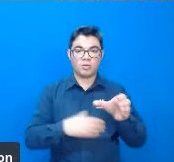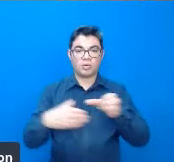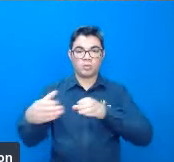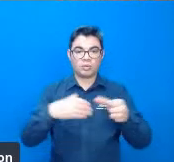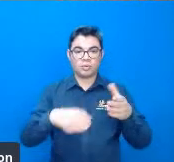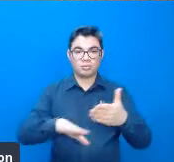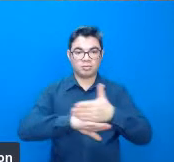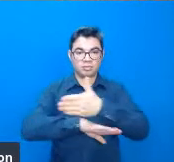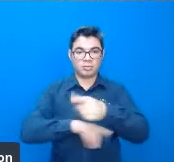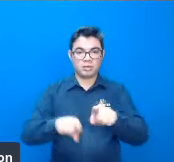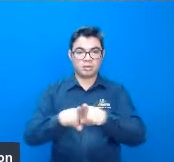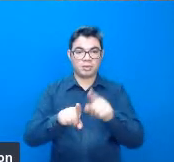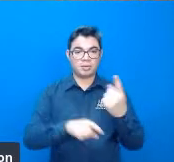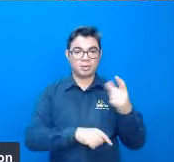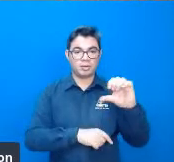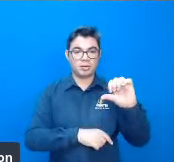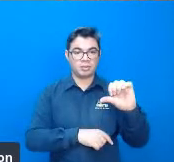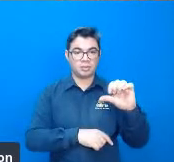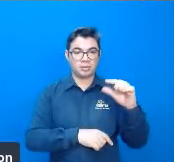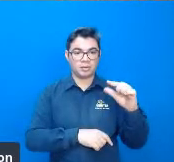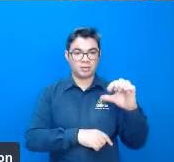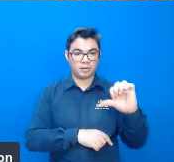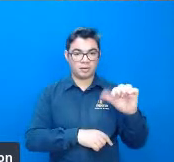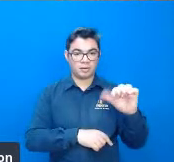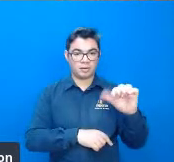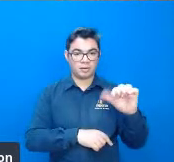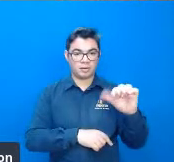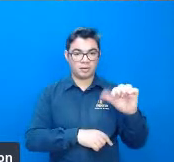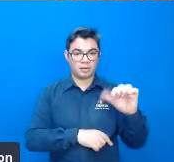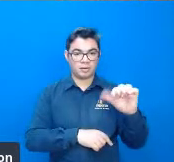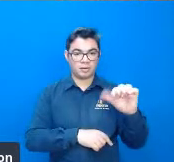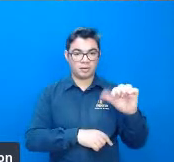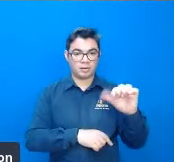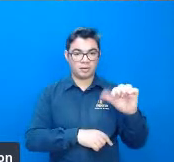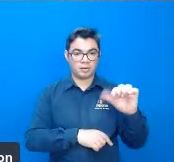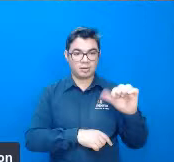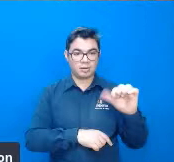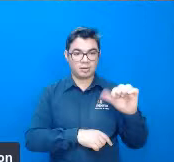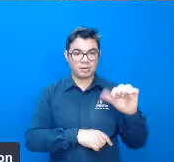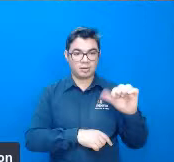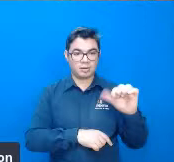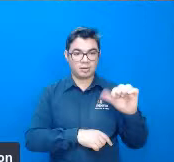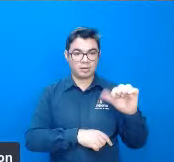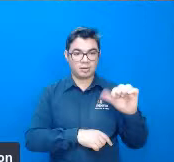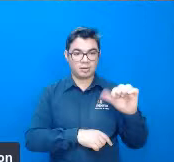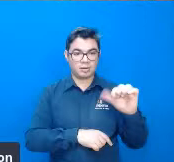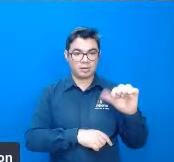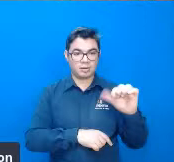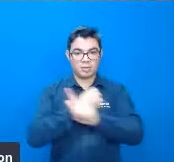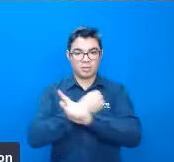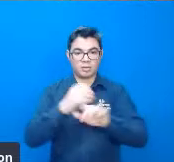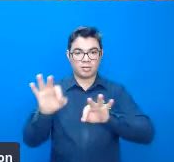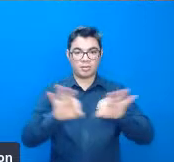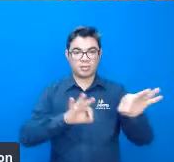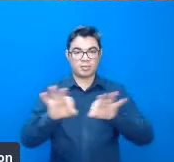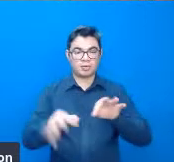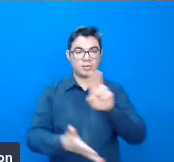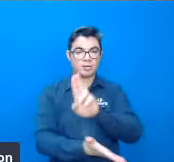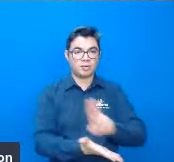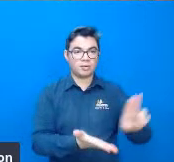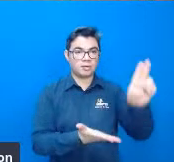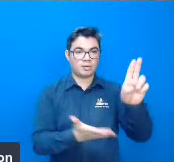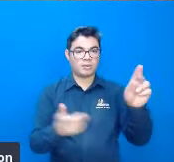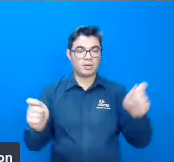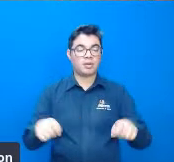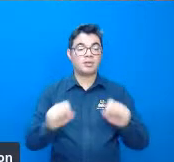também por meio de concurso ele tornou-se então professor titular do departamento de geografia e planejamento daquela universidade então